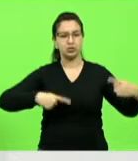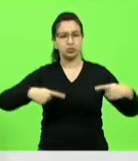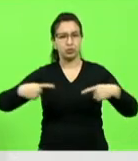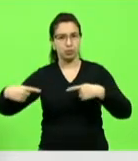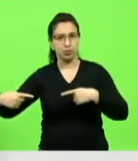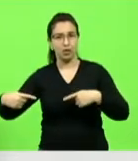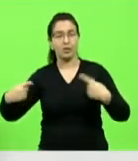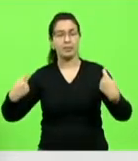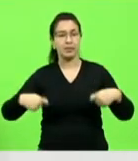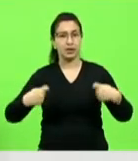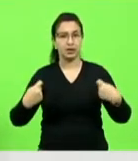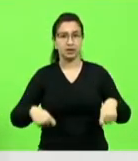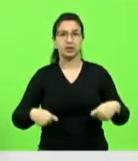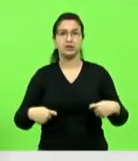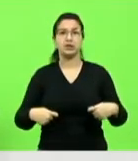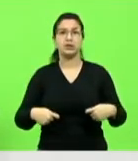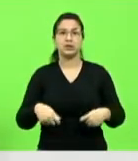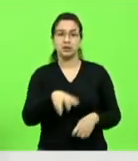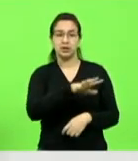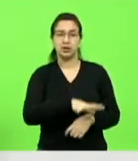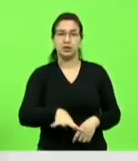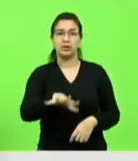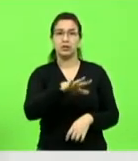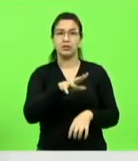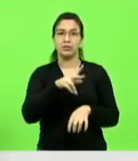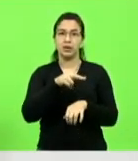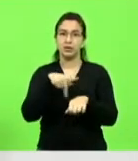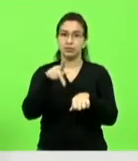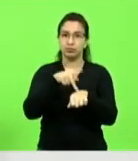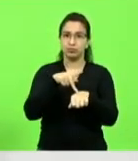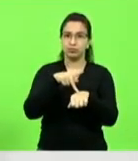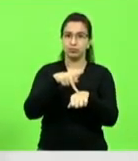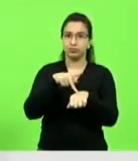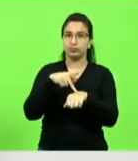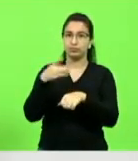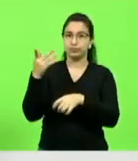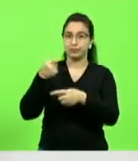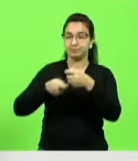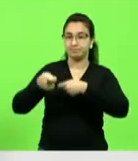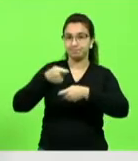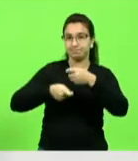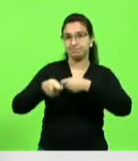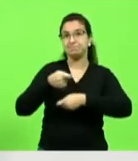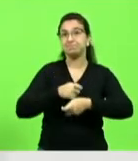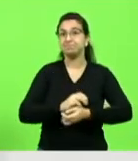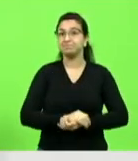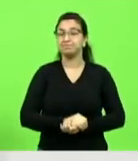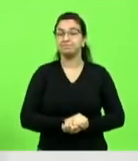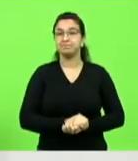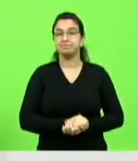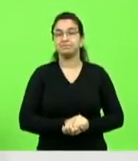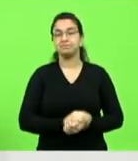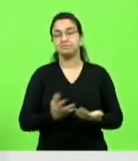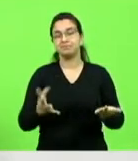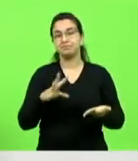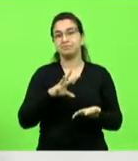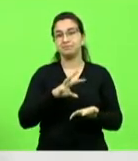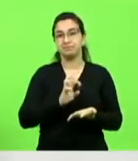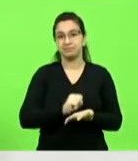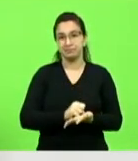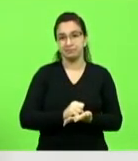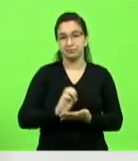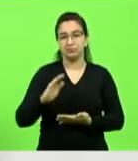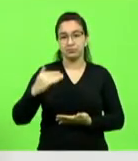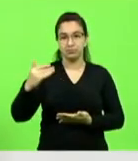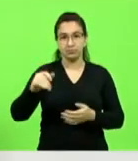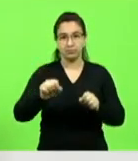o mercado internacional fica aqui o registro senhor presidente eu nas próximas sessões